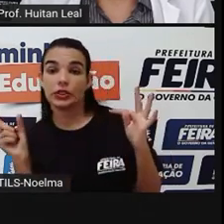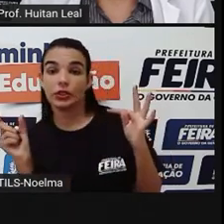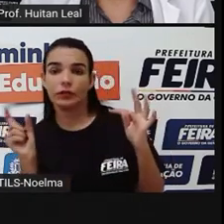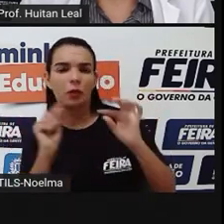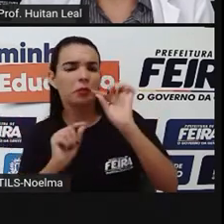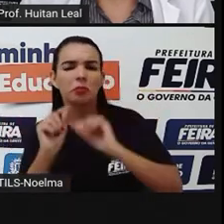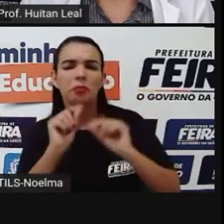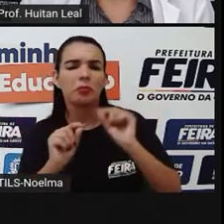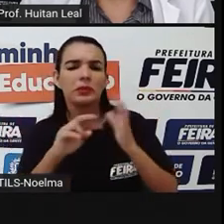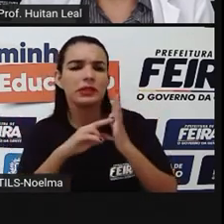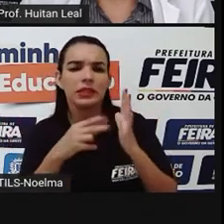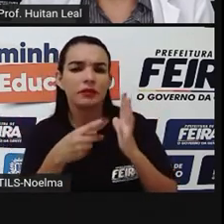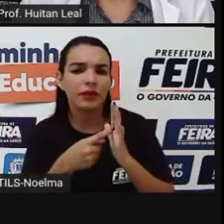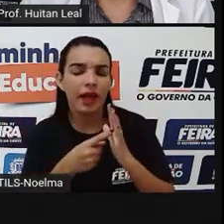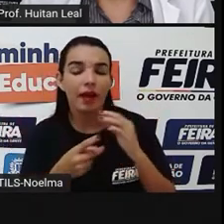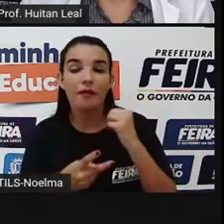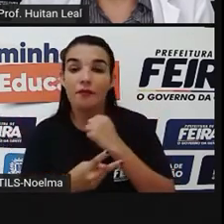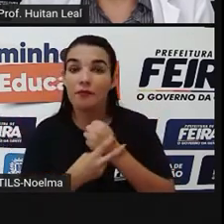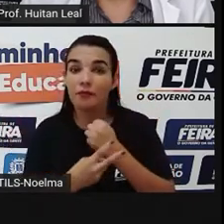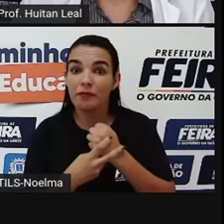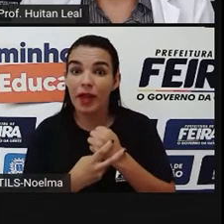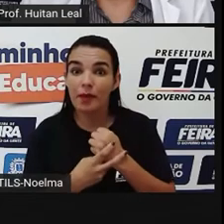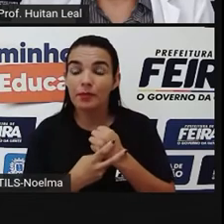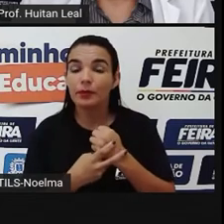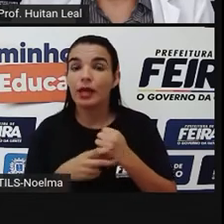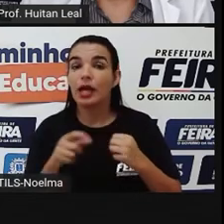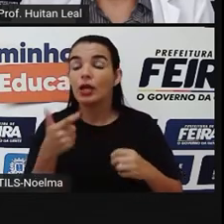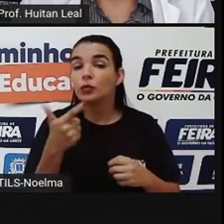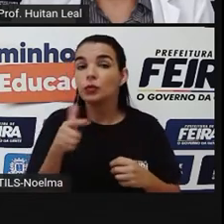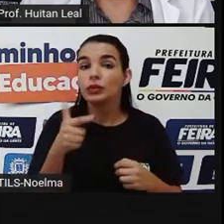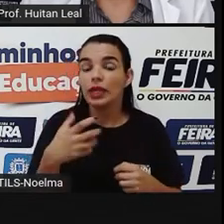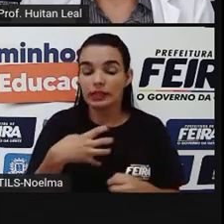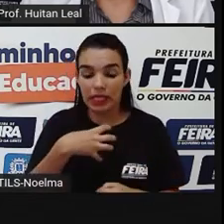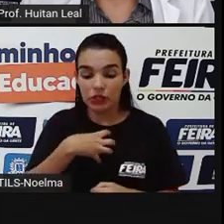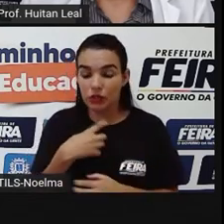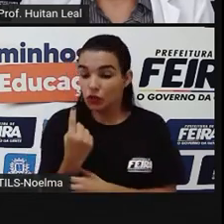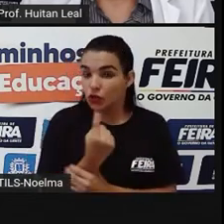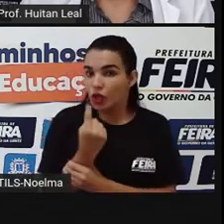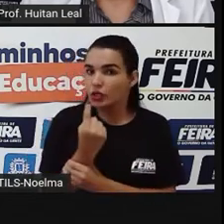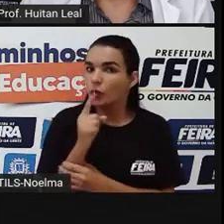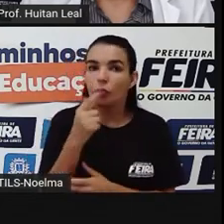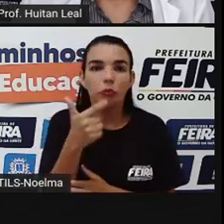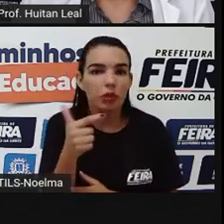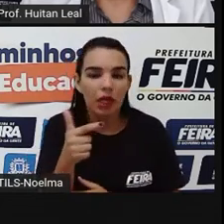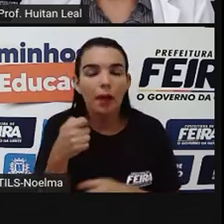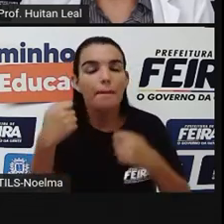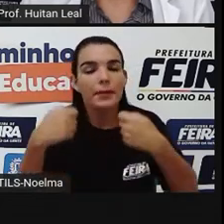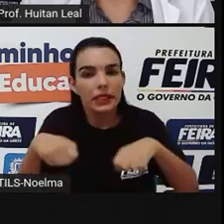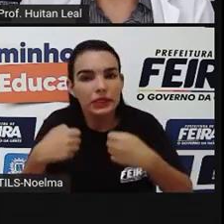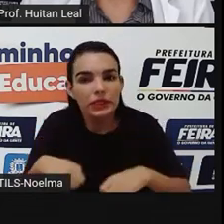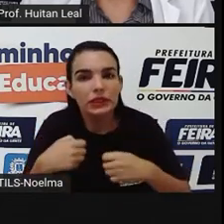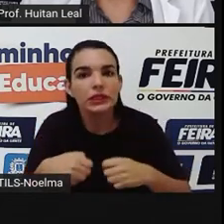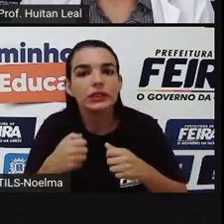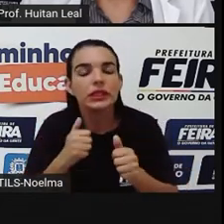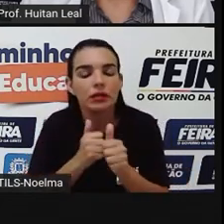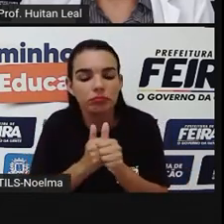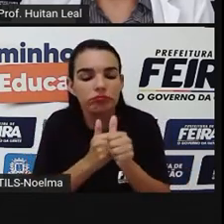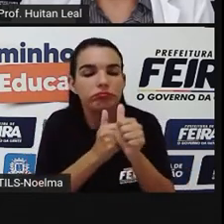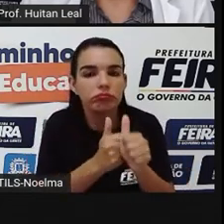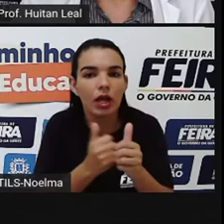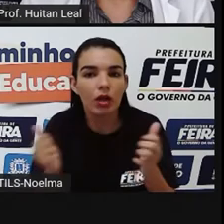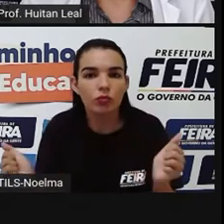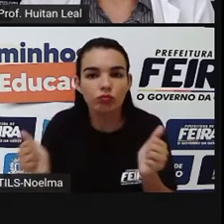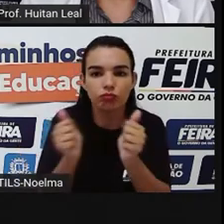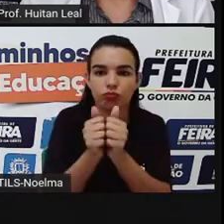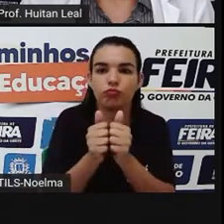transitivos são aqueles verbos que não têm sentido sozinhos. Por isso, precisam de complemento. Observem os exemplos.